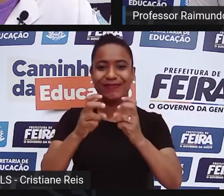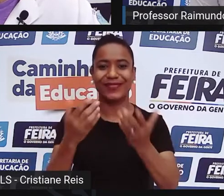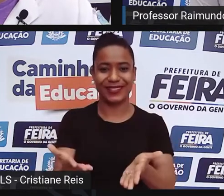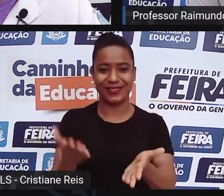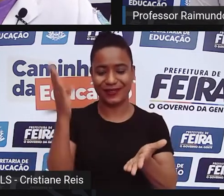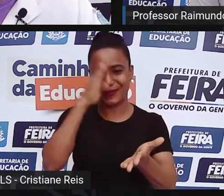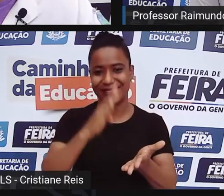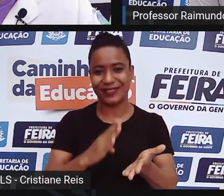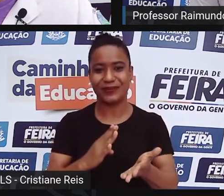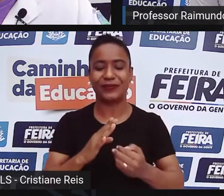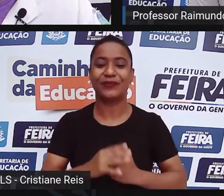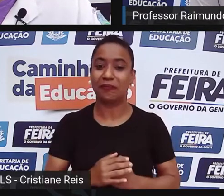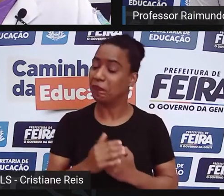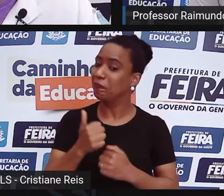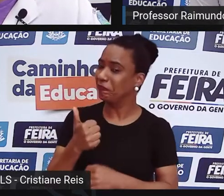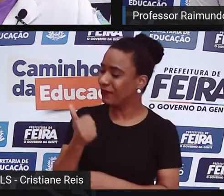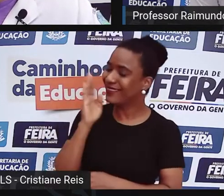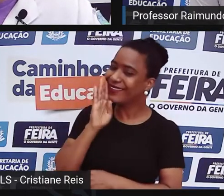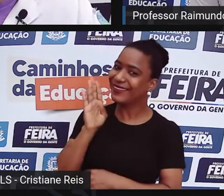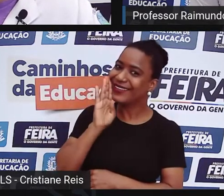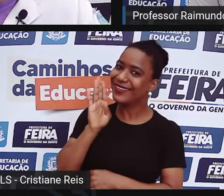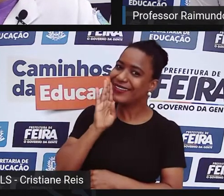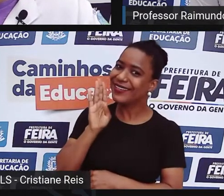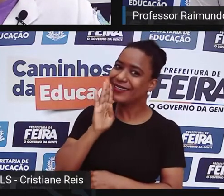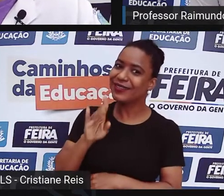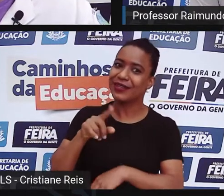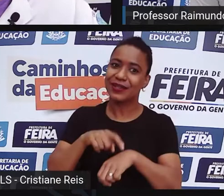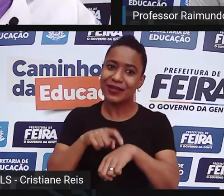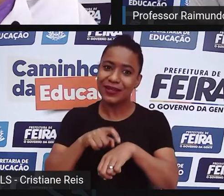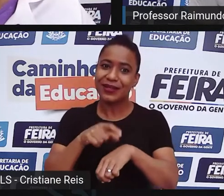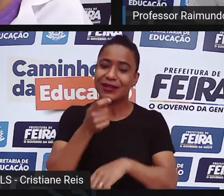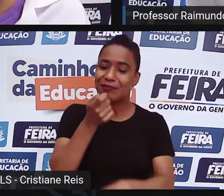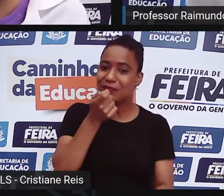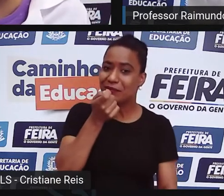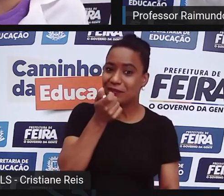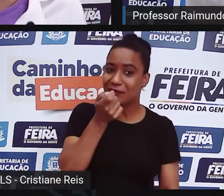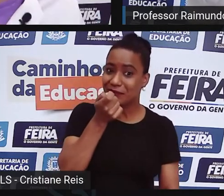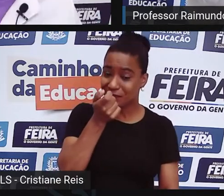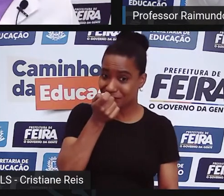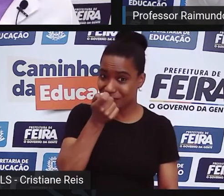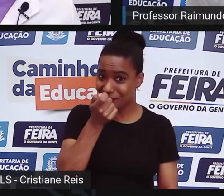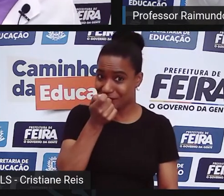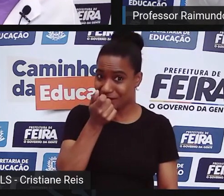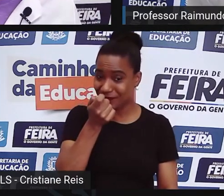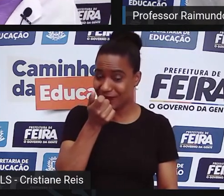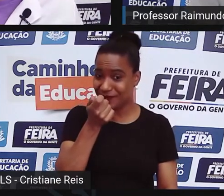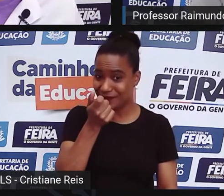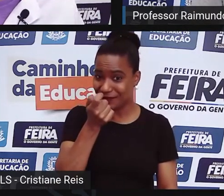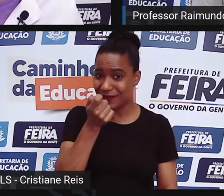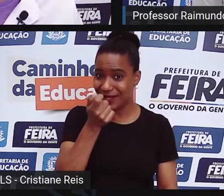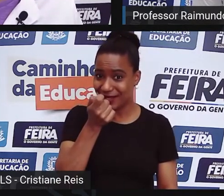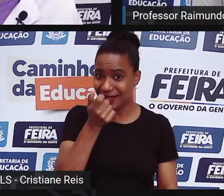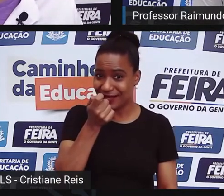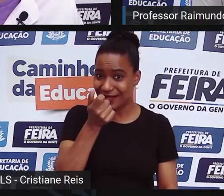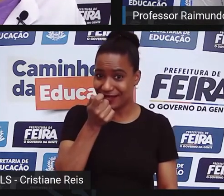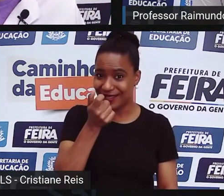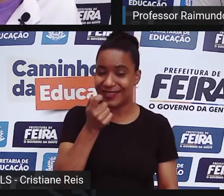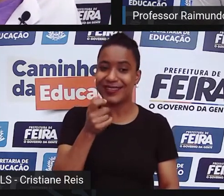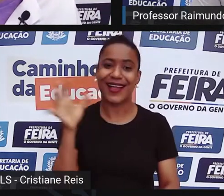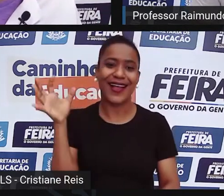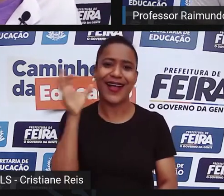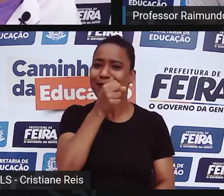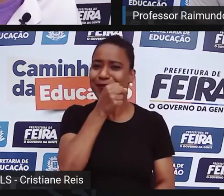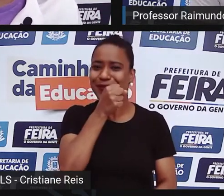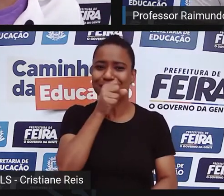Massa! Professor, nosso tempo está perto de acabar, daqui a uns minutinhos a gente encerra, que Está